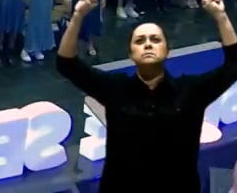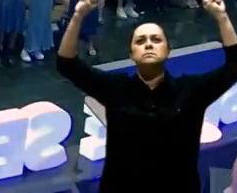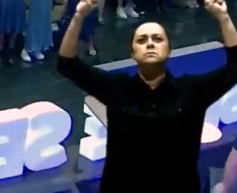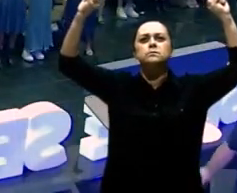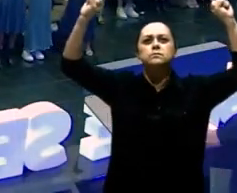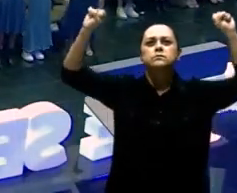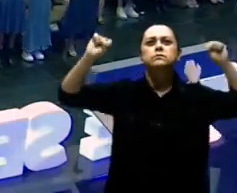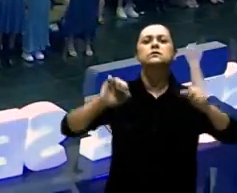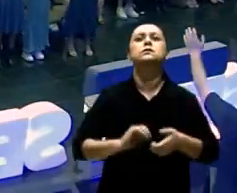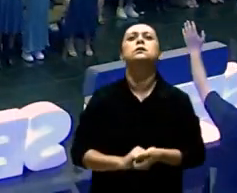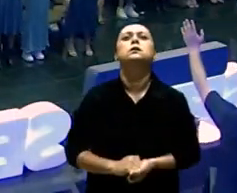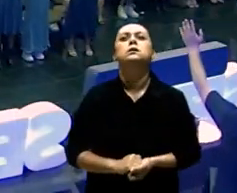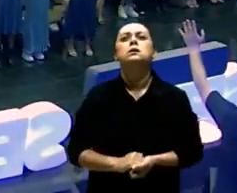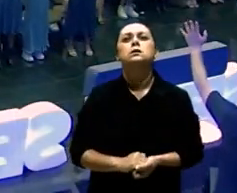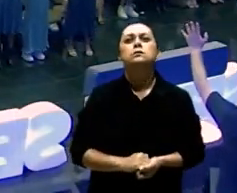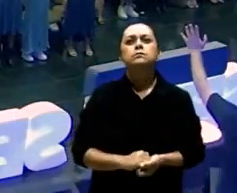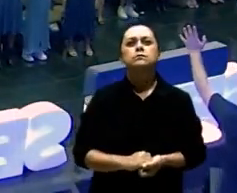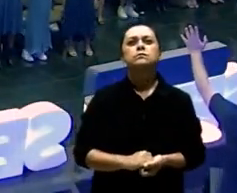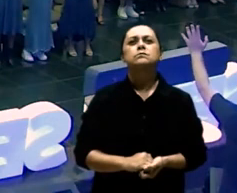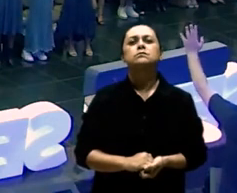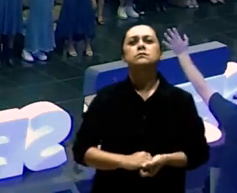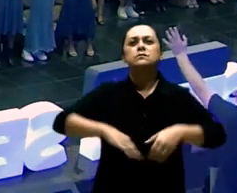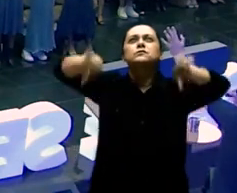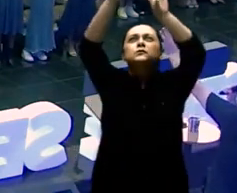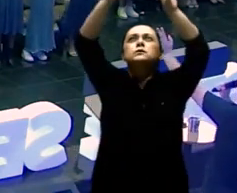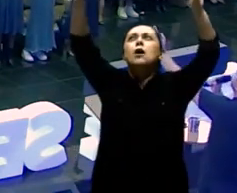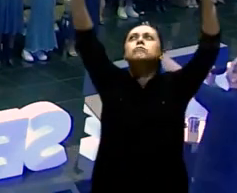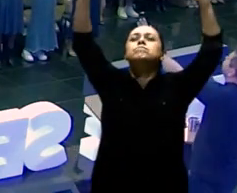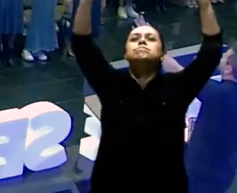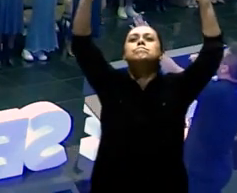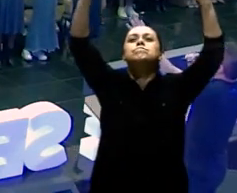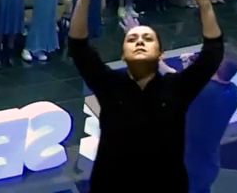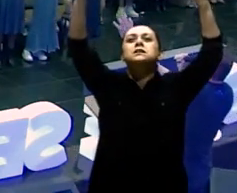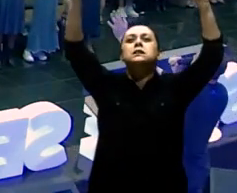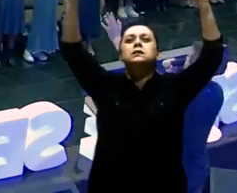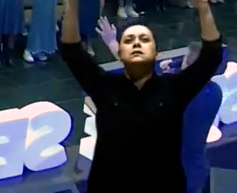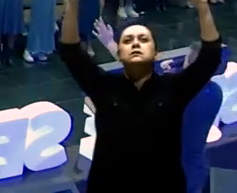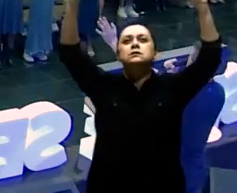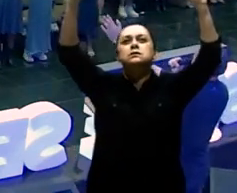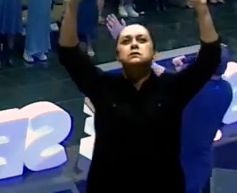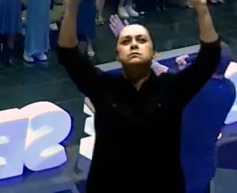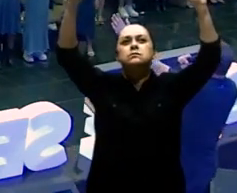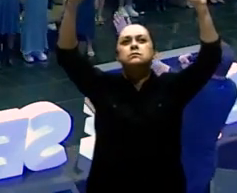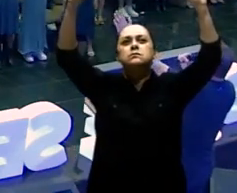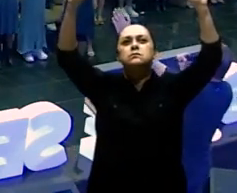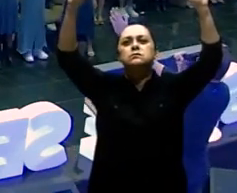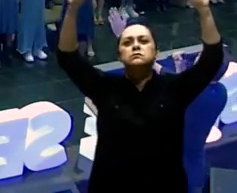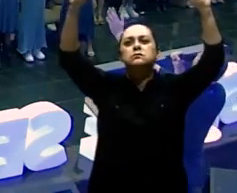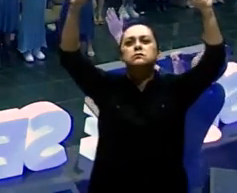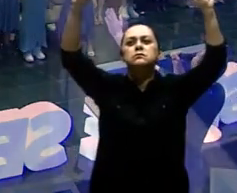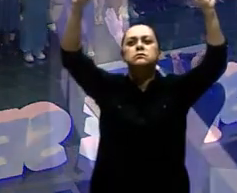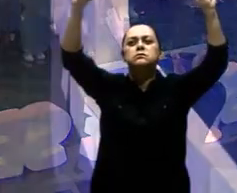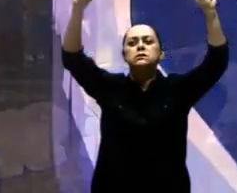Como se estivesse Tocando no céu Porque o céu Está baixinho Aqui nessa noite O